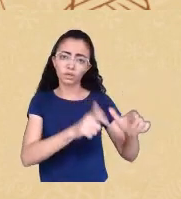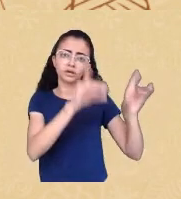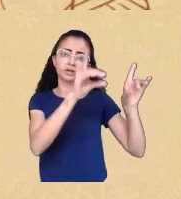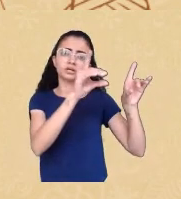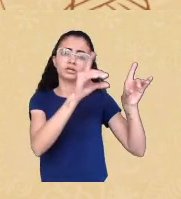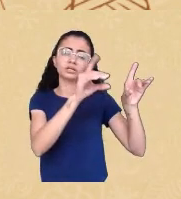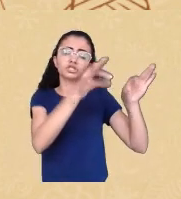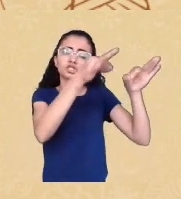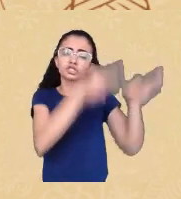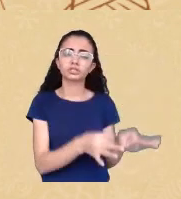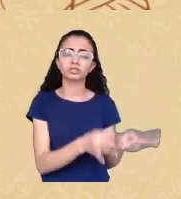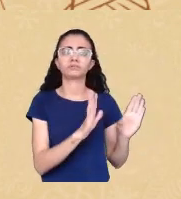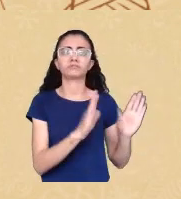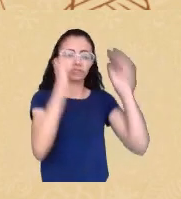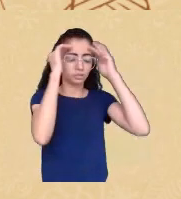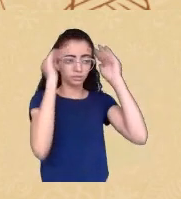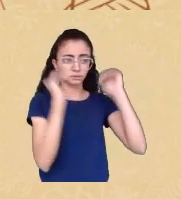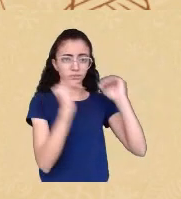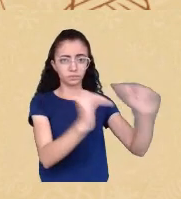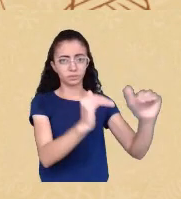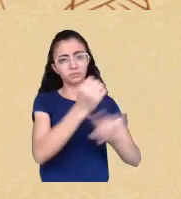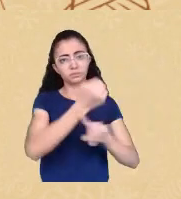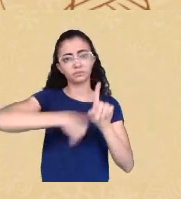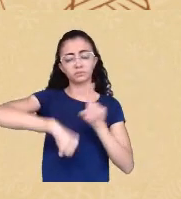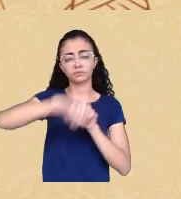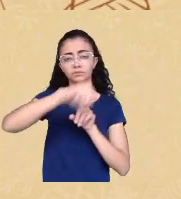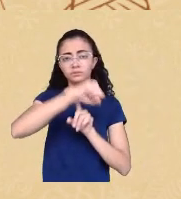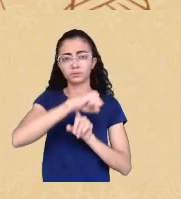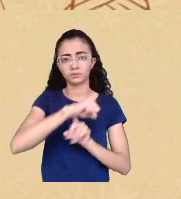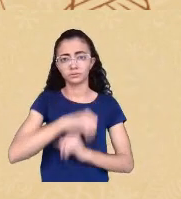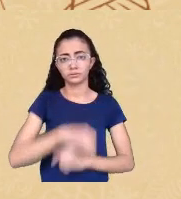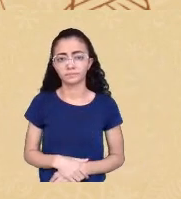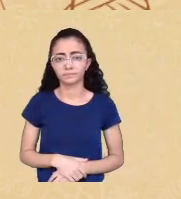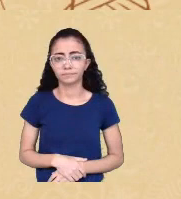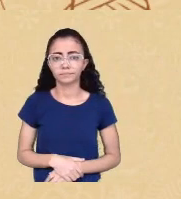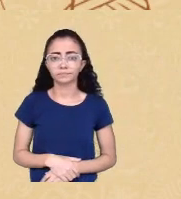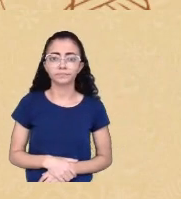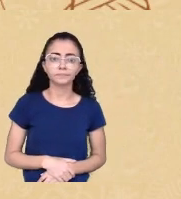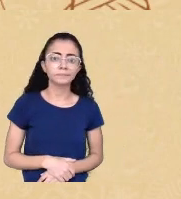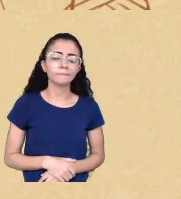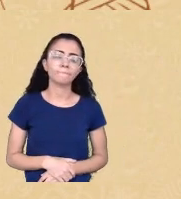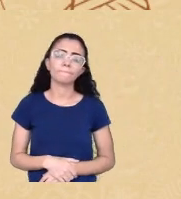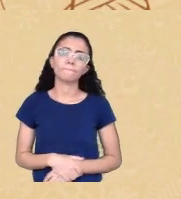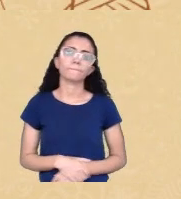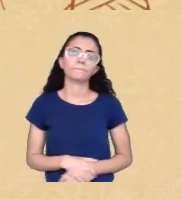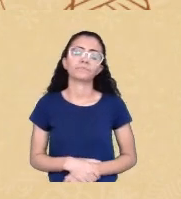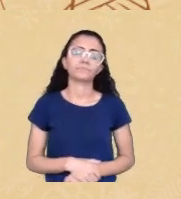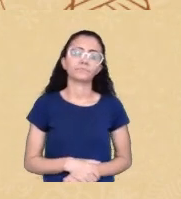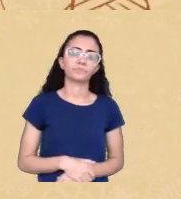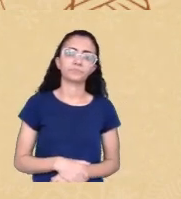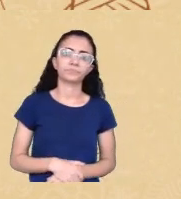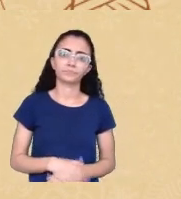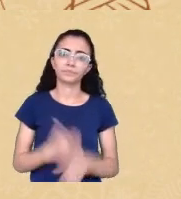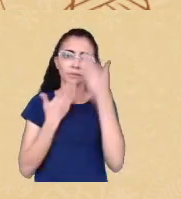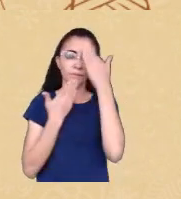nessa sociedade que se aventa ser pluriétnico racial obrigado